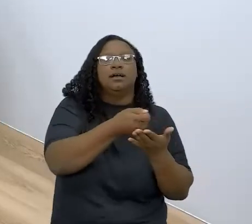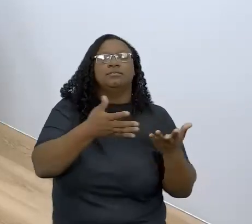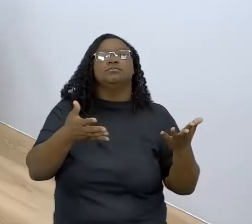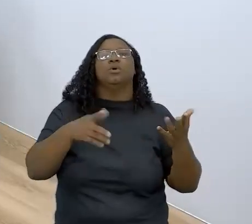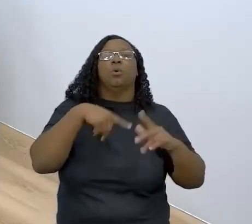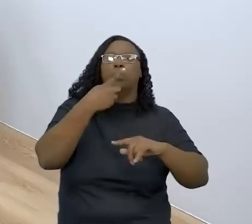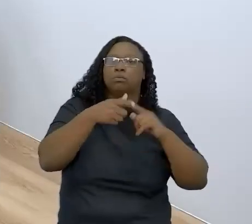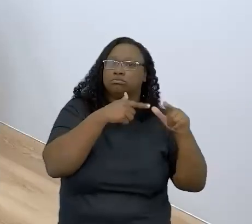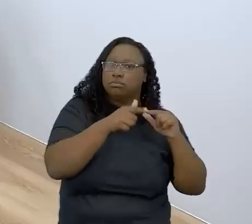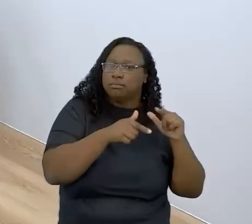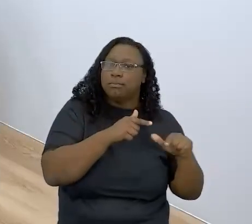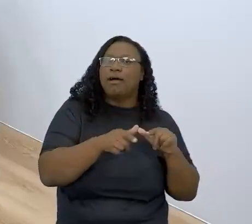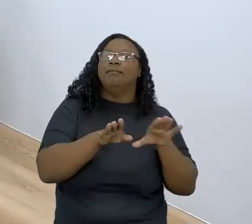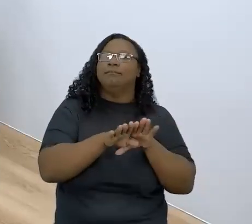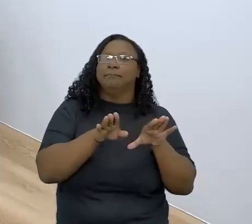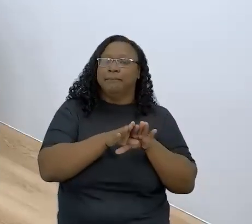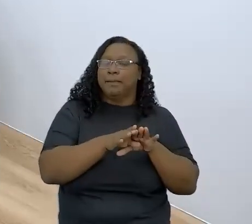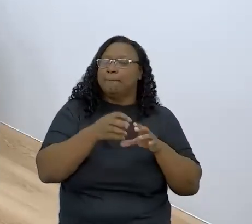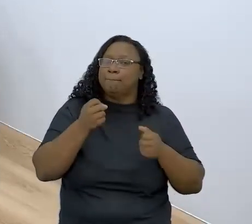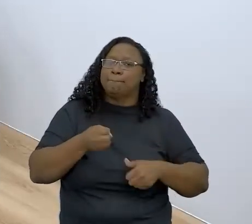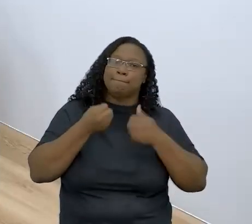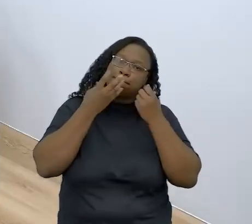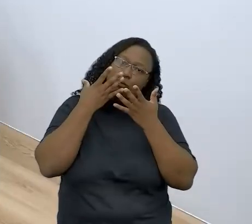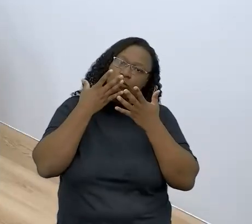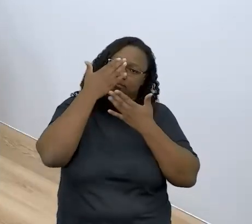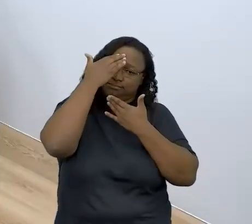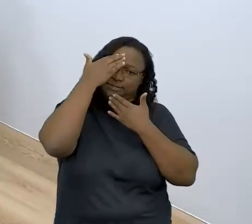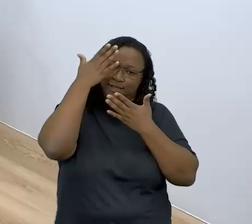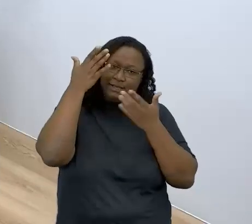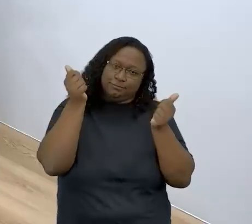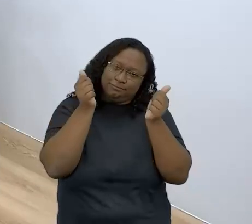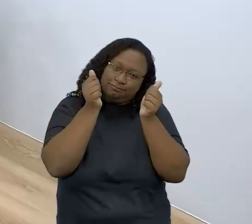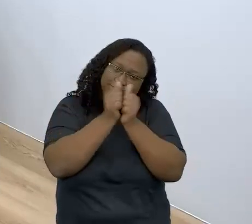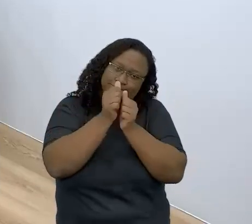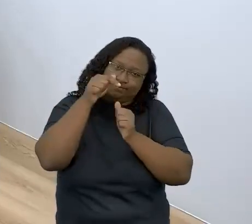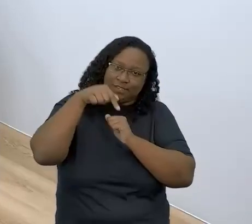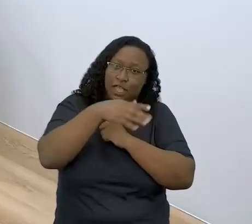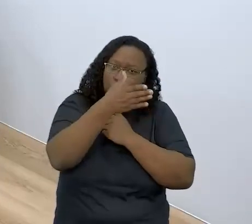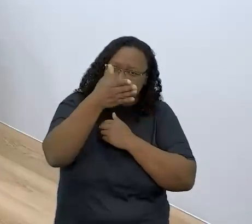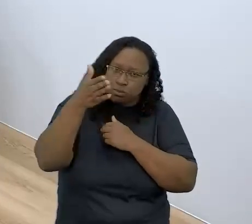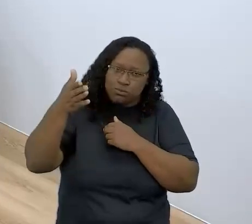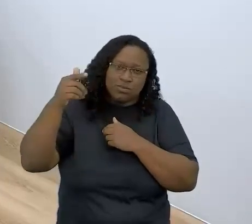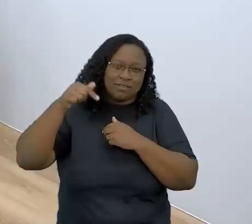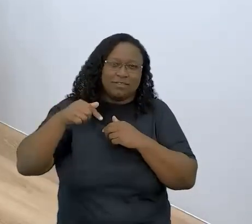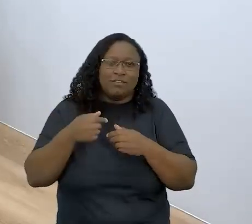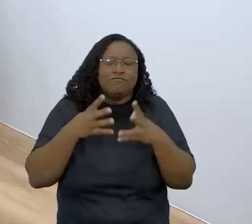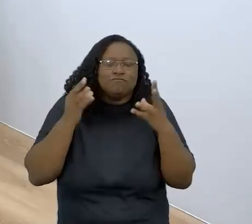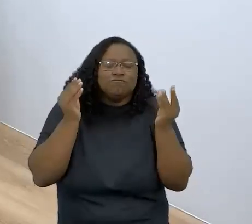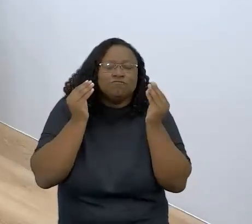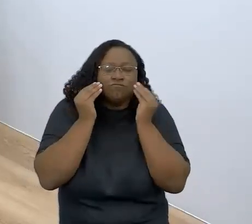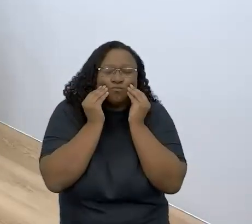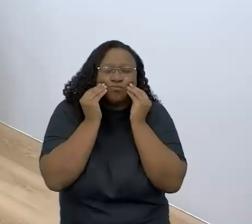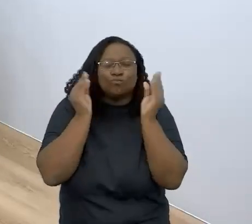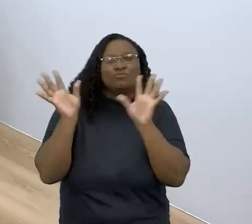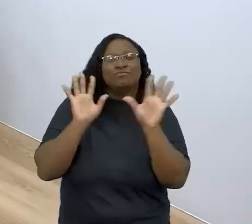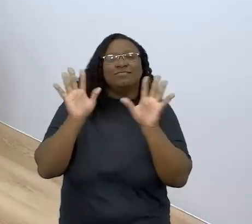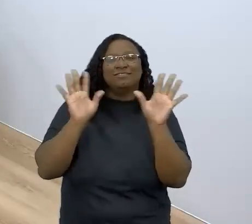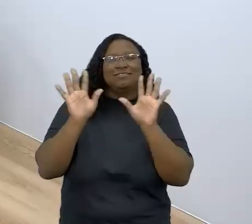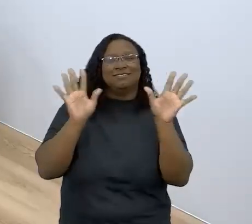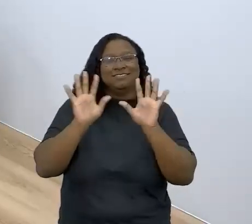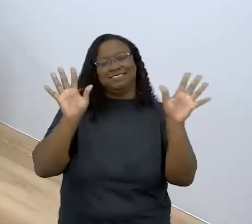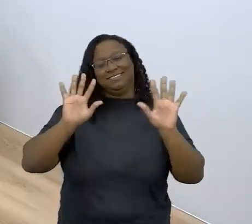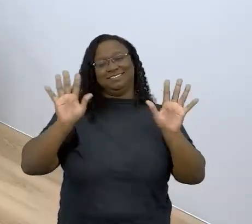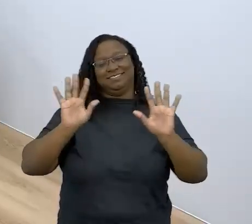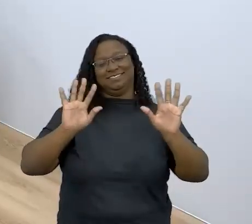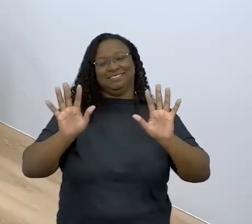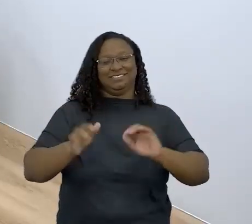empreendimento super bacana também. Muito obrigado por sua participação. A todos vocês que nos acompanharam, um cheiro a todos. Até a próxima. Tchau, tchau. Tchau. Tchau.